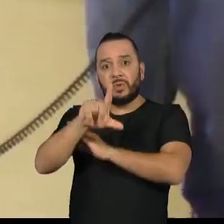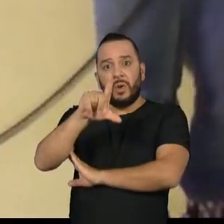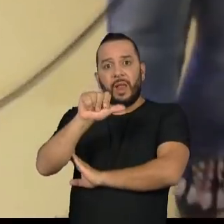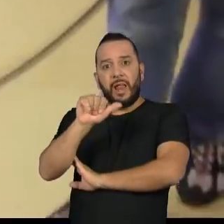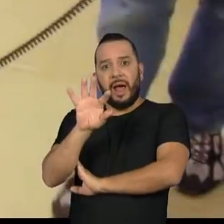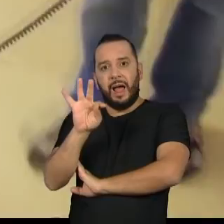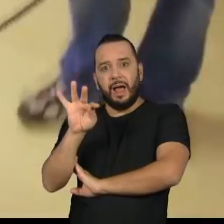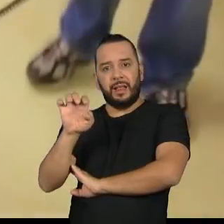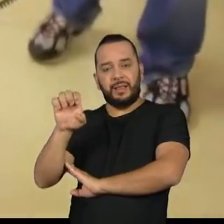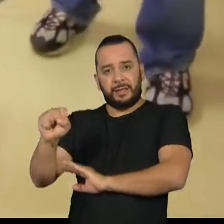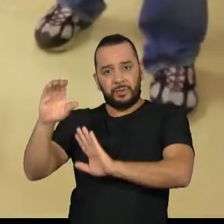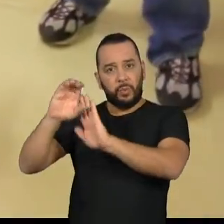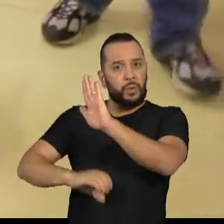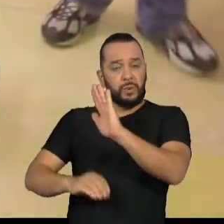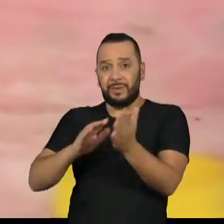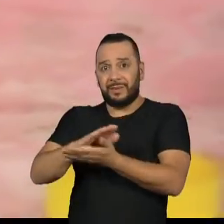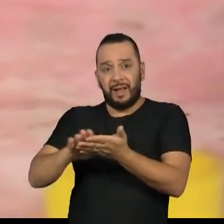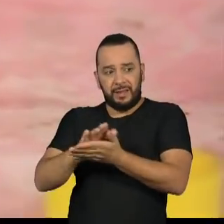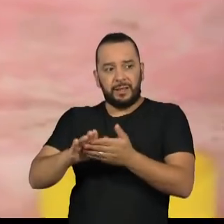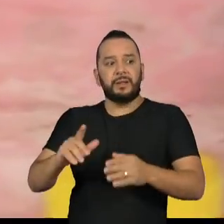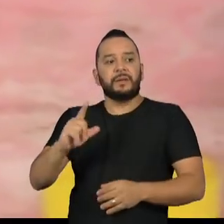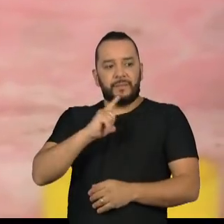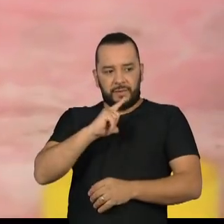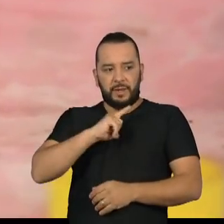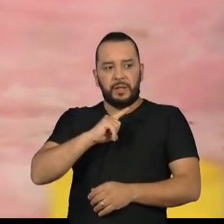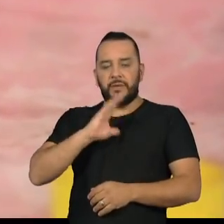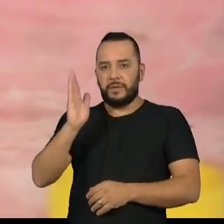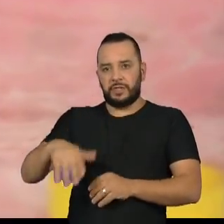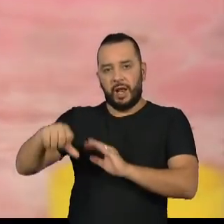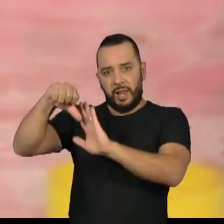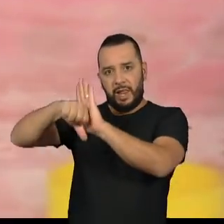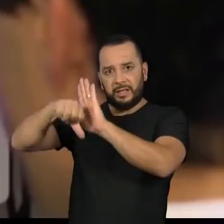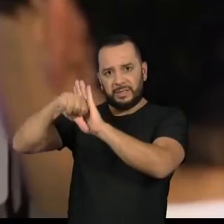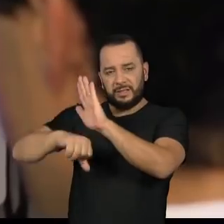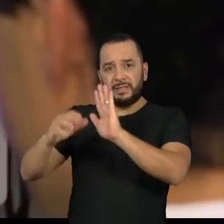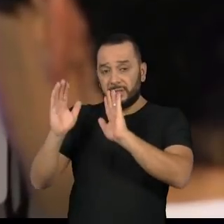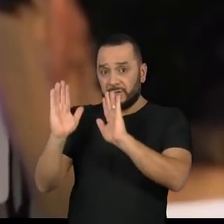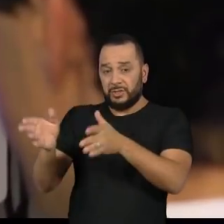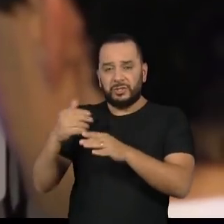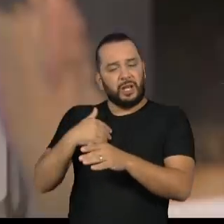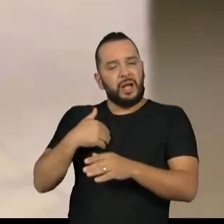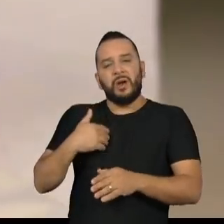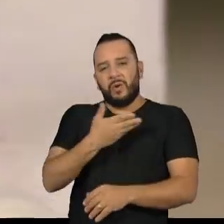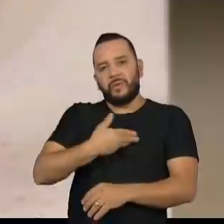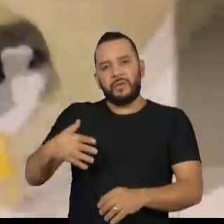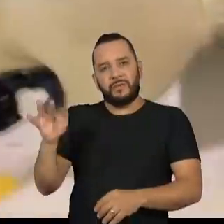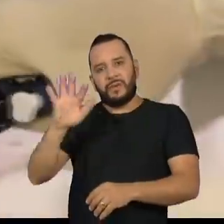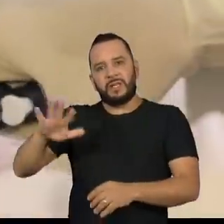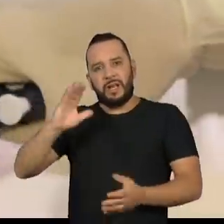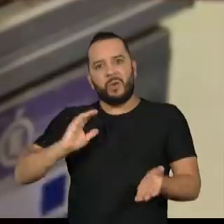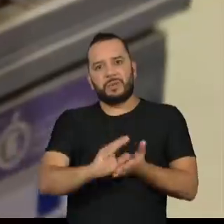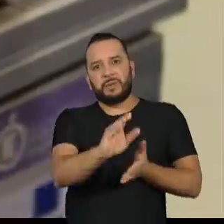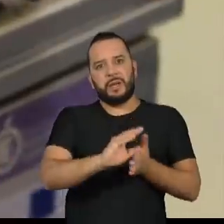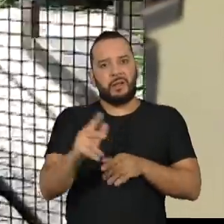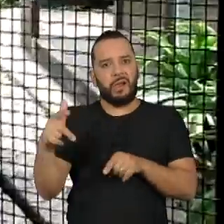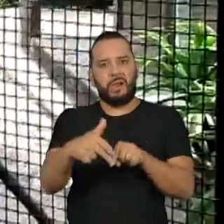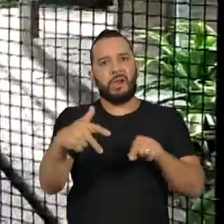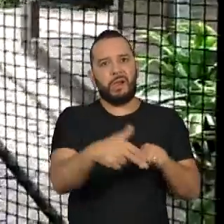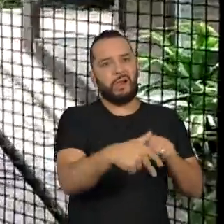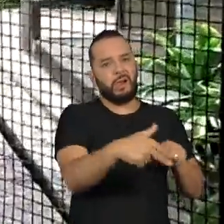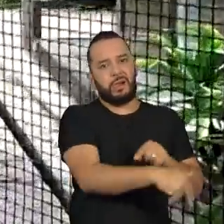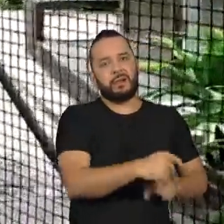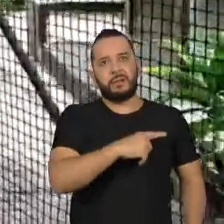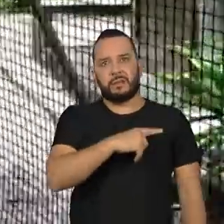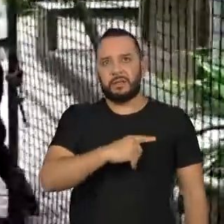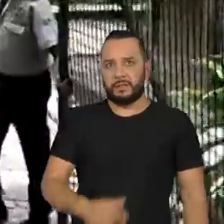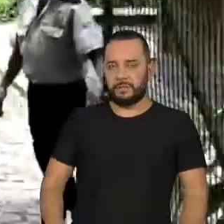teve corte drástico de orçamento e desmonte de sua atuação pelo governo federal. O sítio